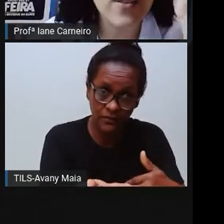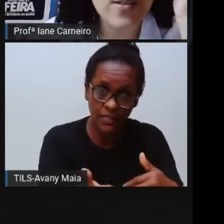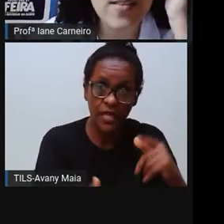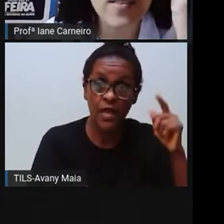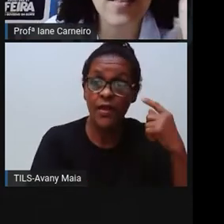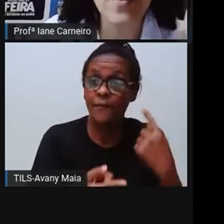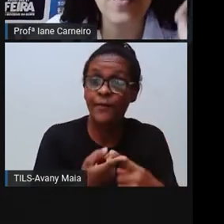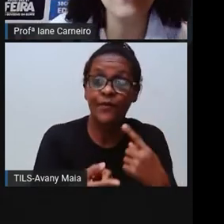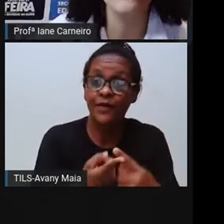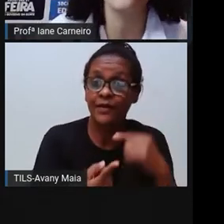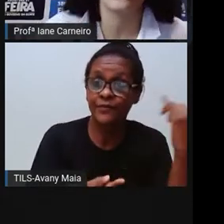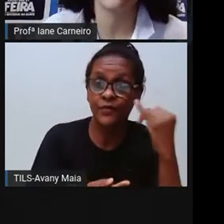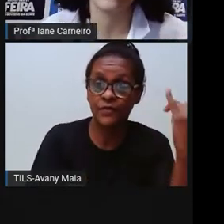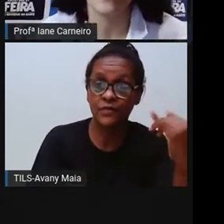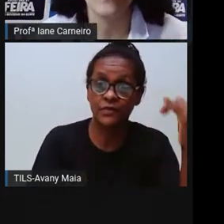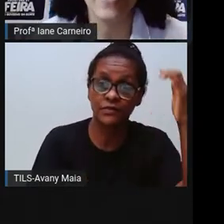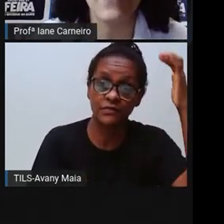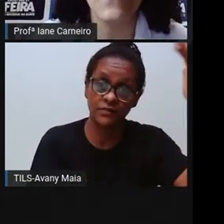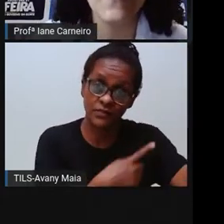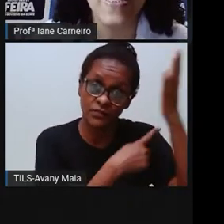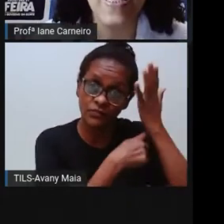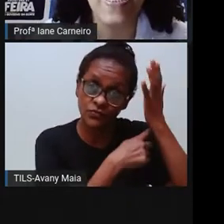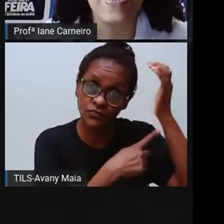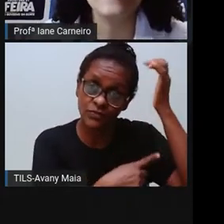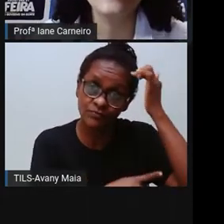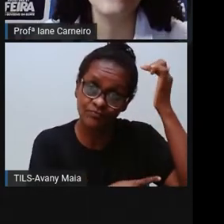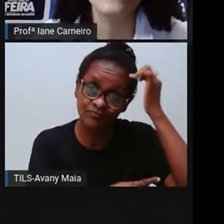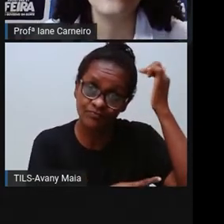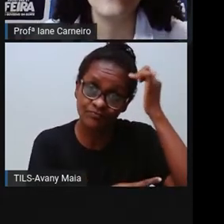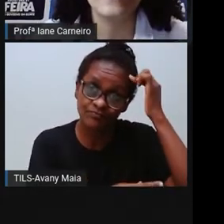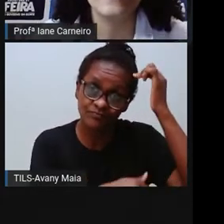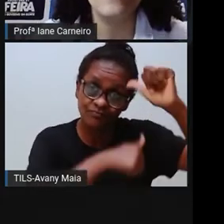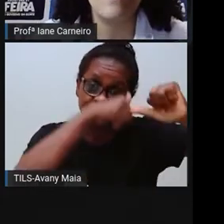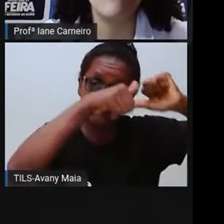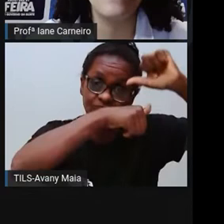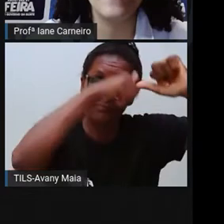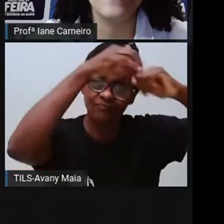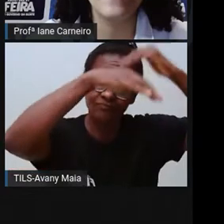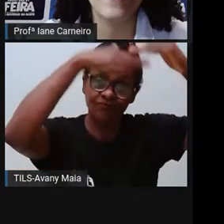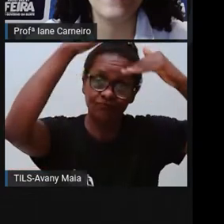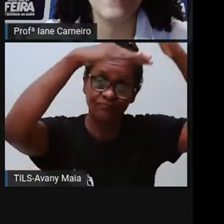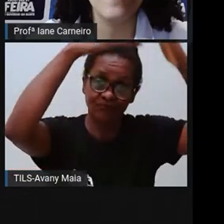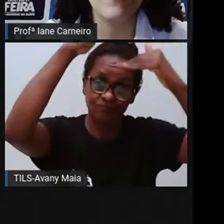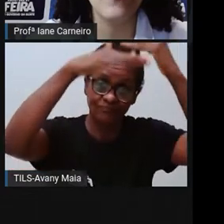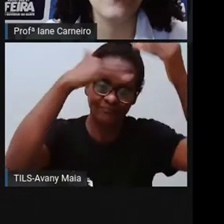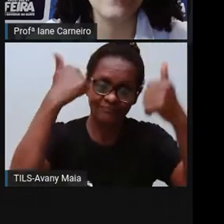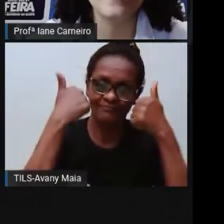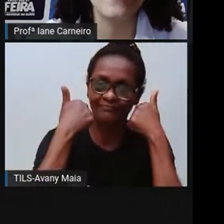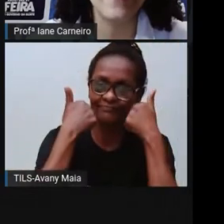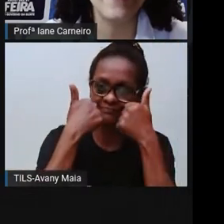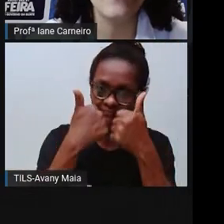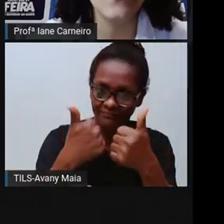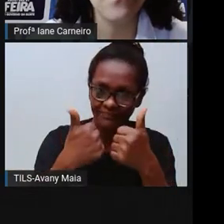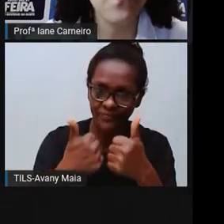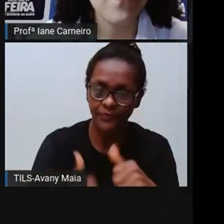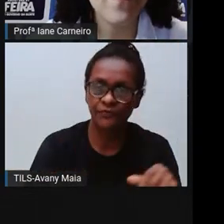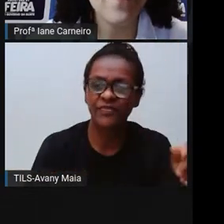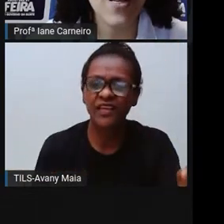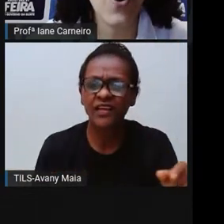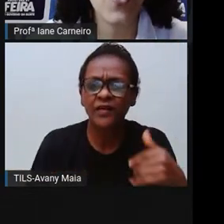raciocínio de quem brinca com ele. Esse brinquedo aqui que tem uma pena. Quem lembra qual é nome desse brinquedo?